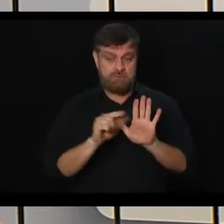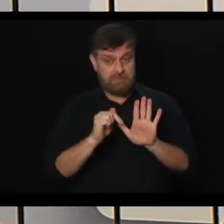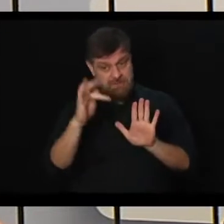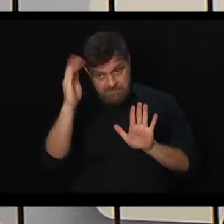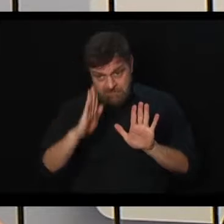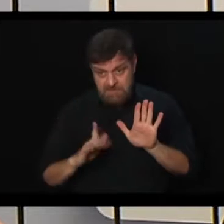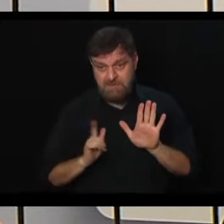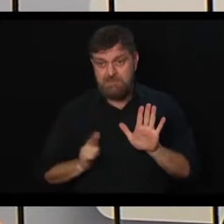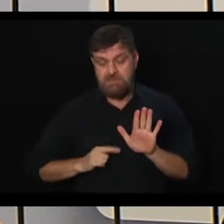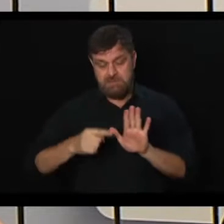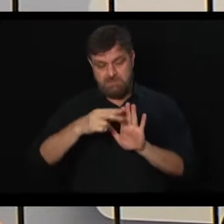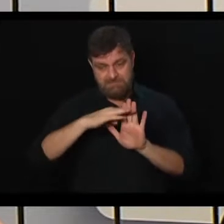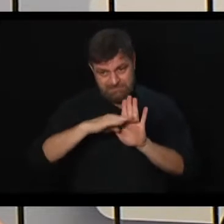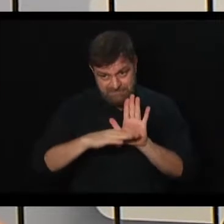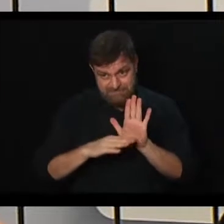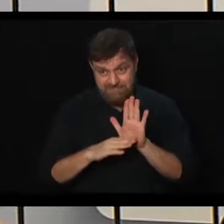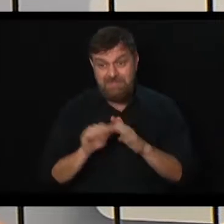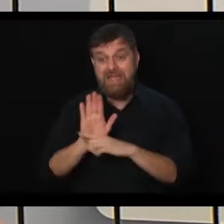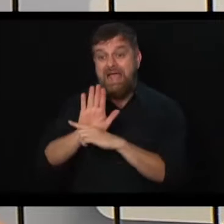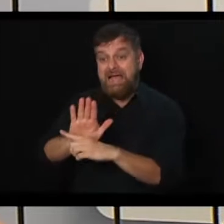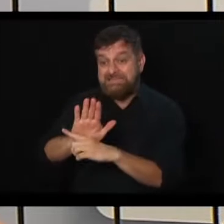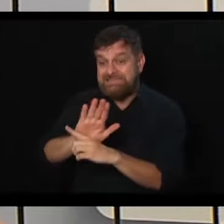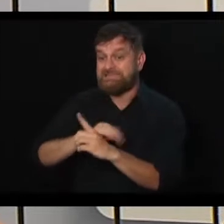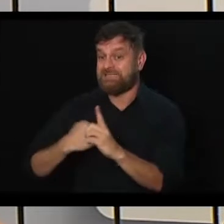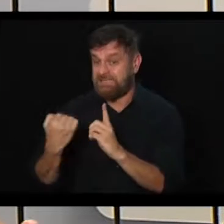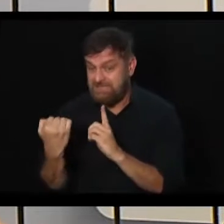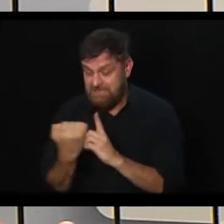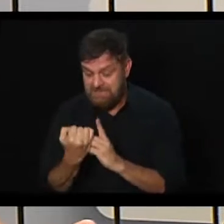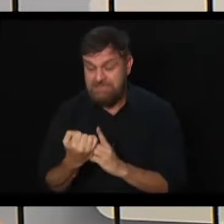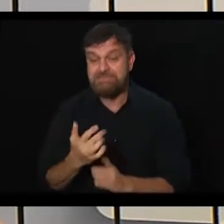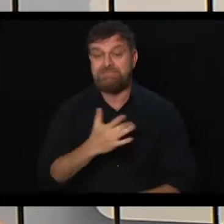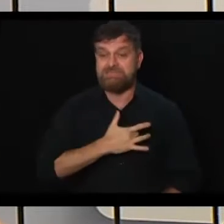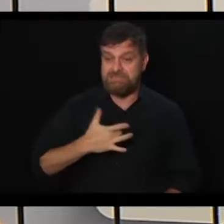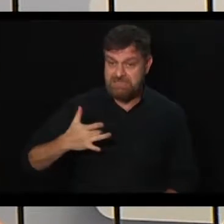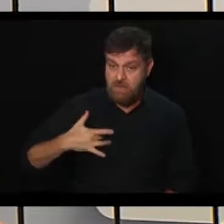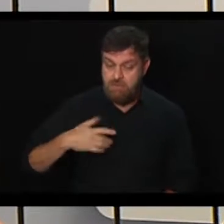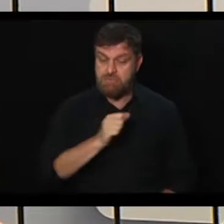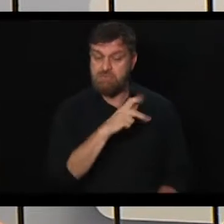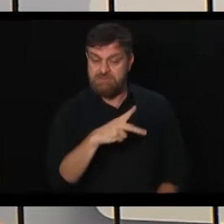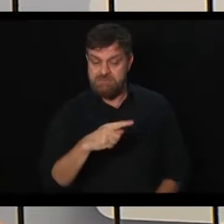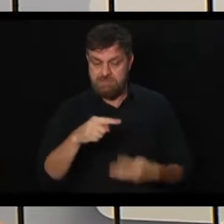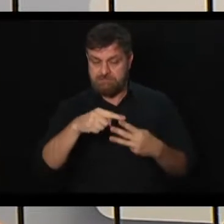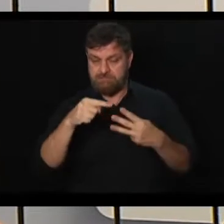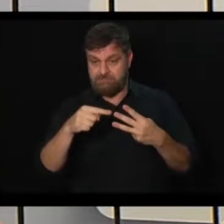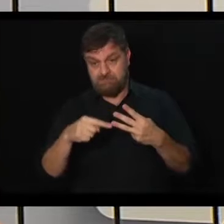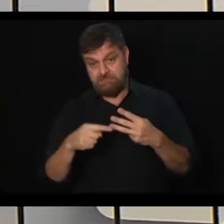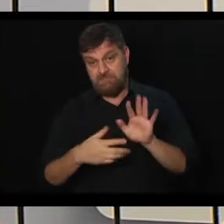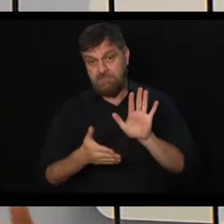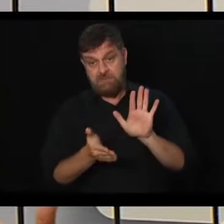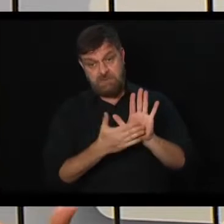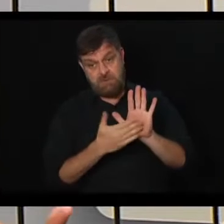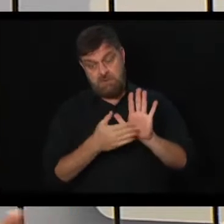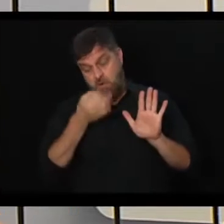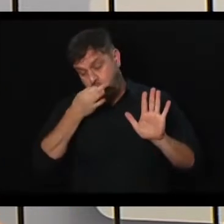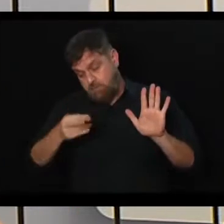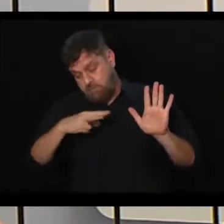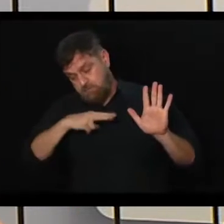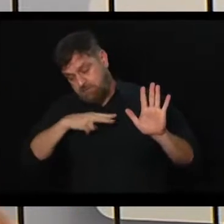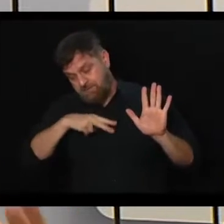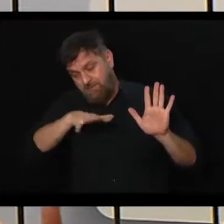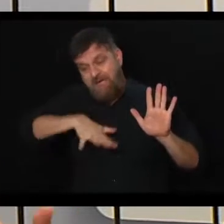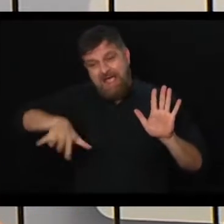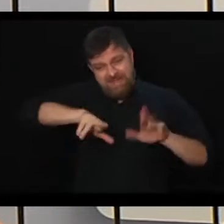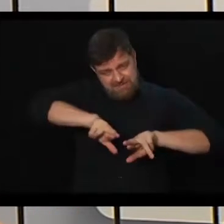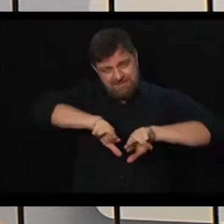engloba aposentadoria, assistência e saúde. A reforma que está sendo apresentada, na minha opinião e na opinião de muitos setores,